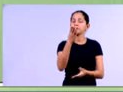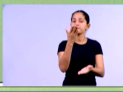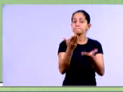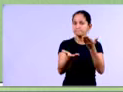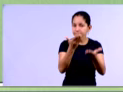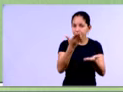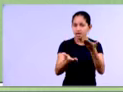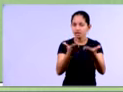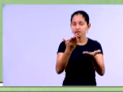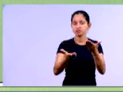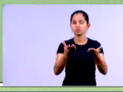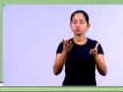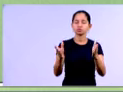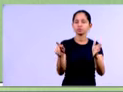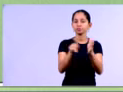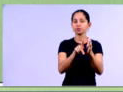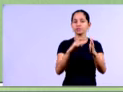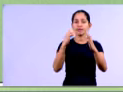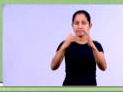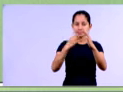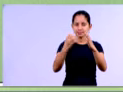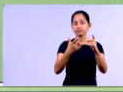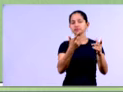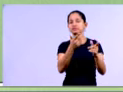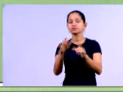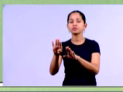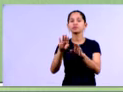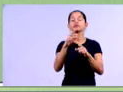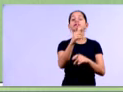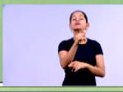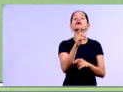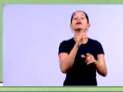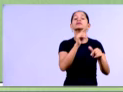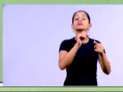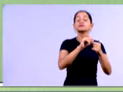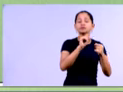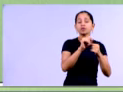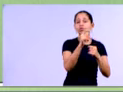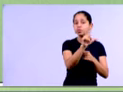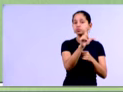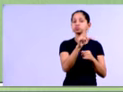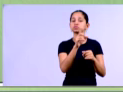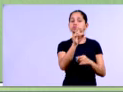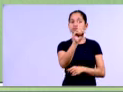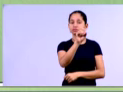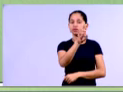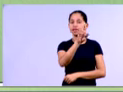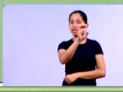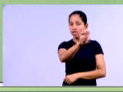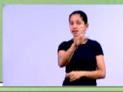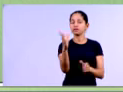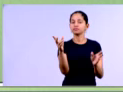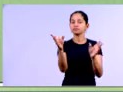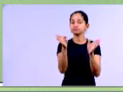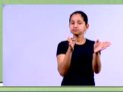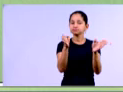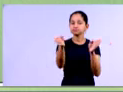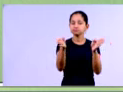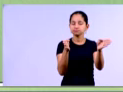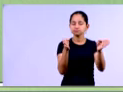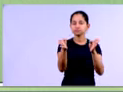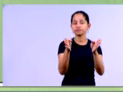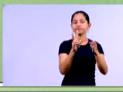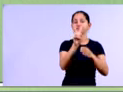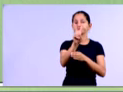patrimonial e a demonstração do resultado do exercício, a DRE. Então, vamos estudar a análise